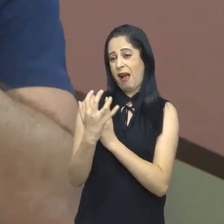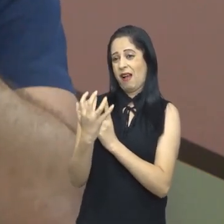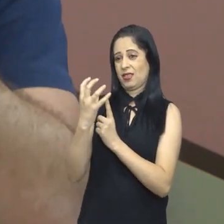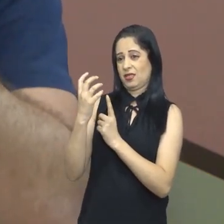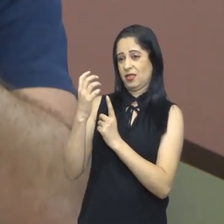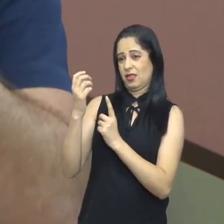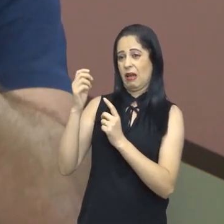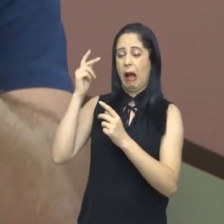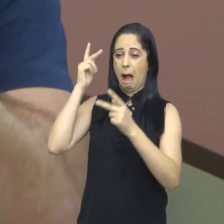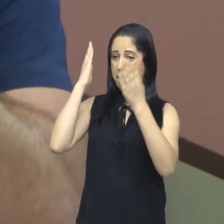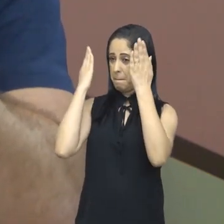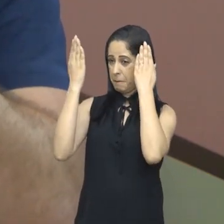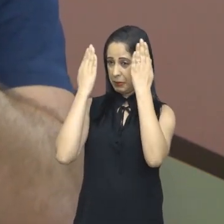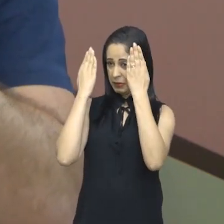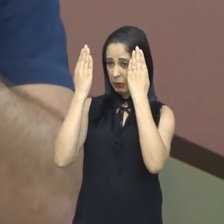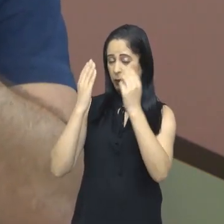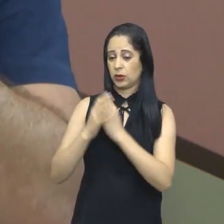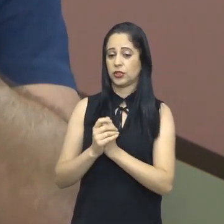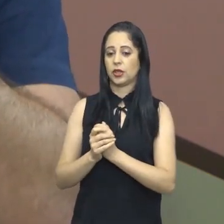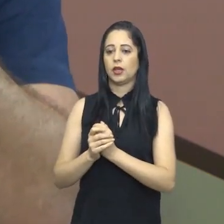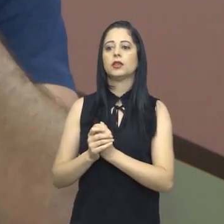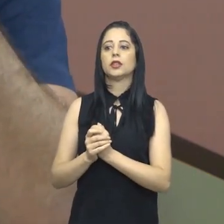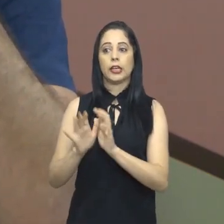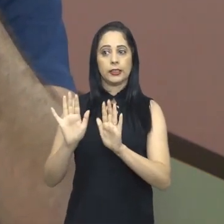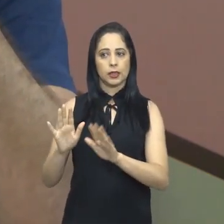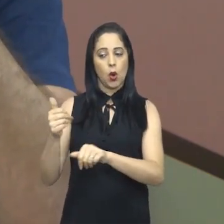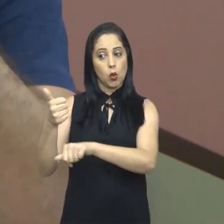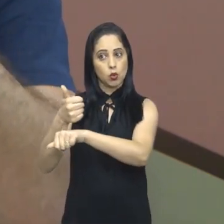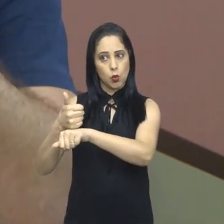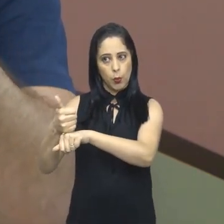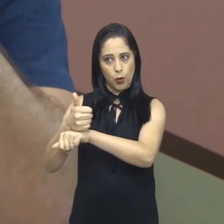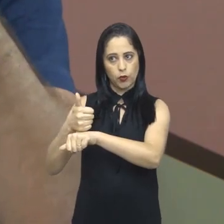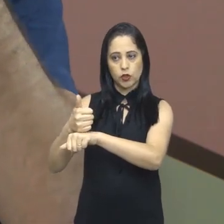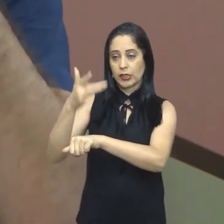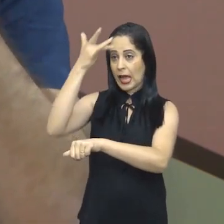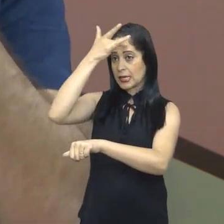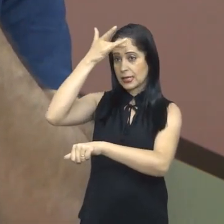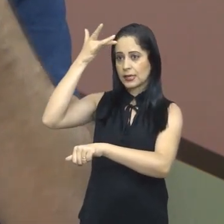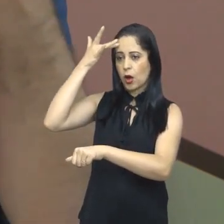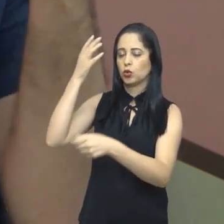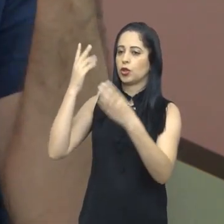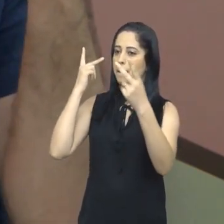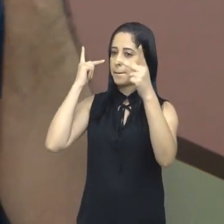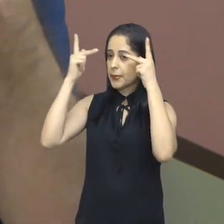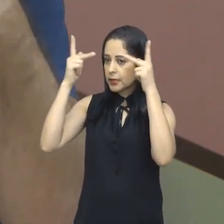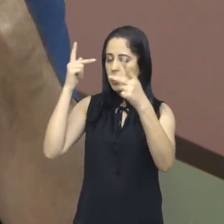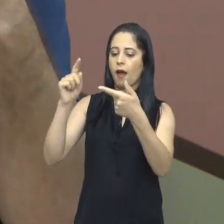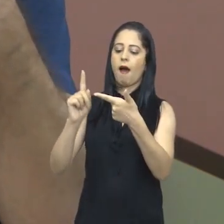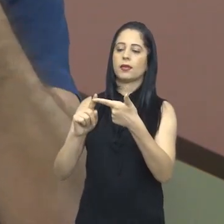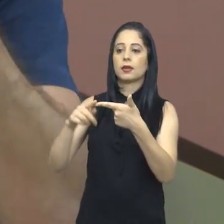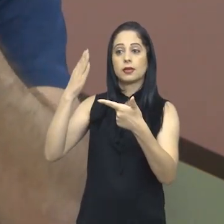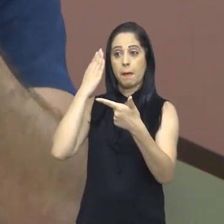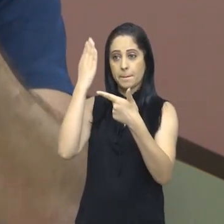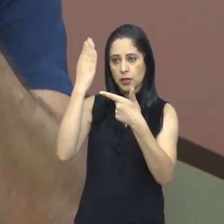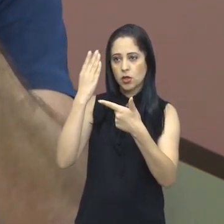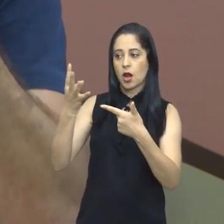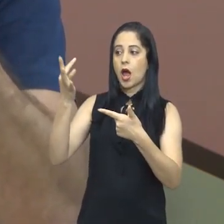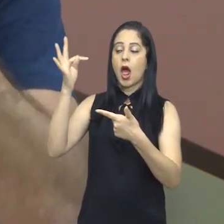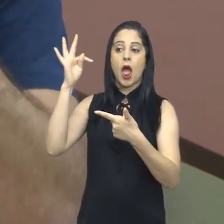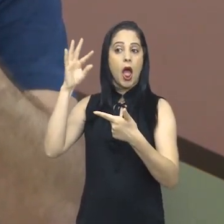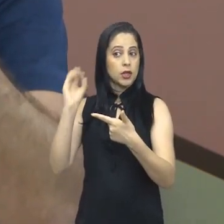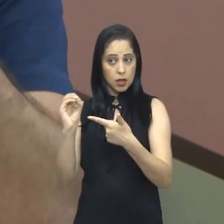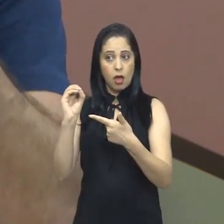é uma questão psicológica impactante, né? Então, sim, os profissionais de saúde mental, né? Então, psiquiatras,